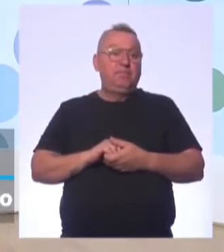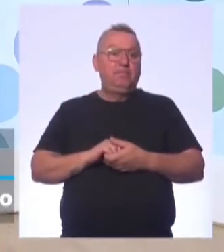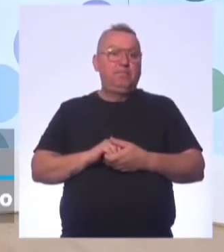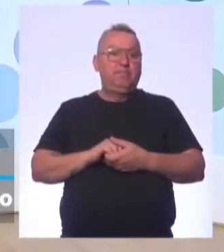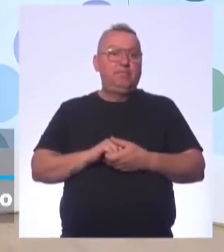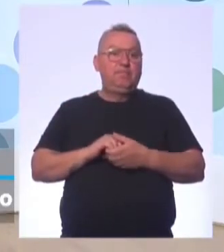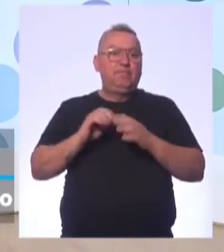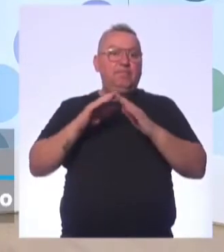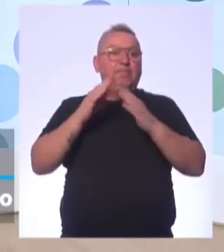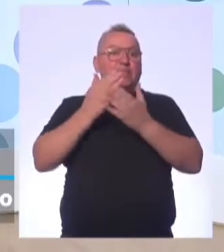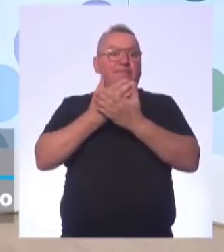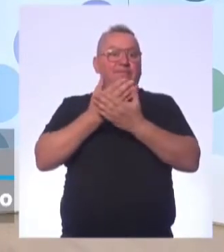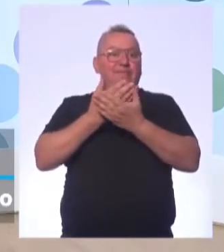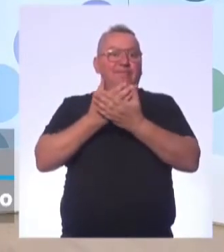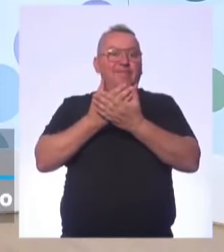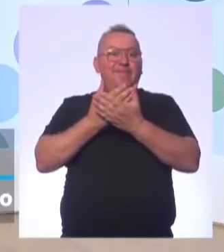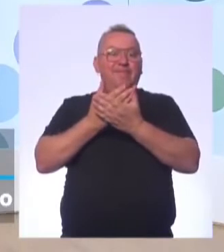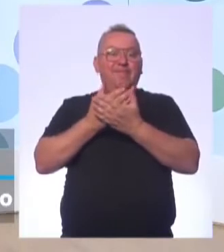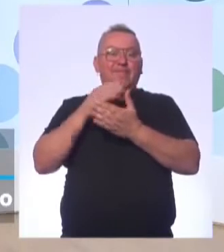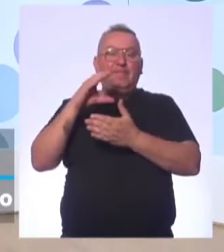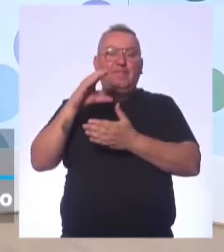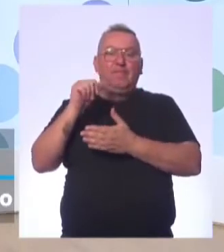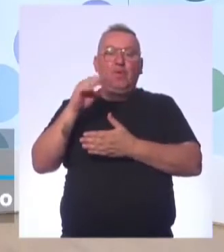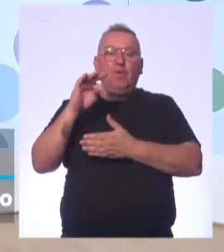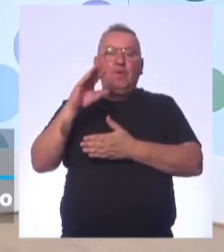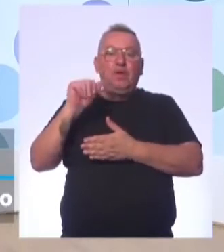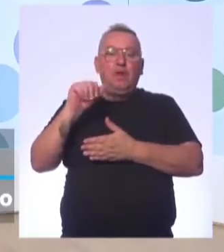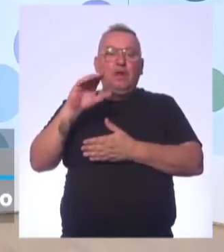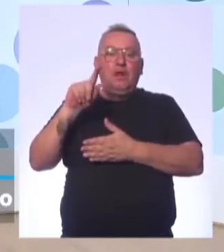É. Da escola Costa Galvão.